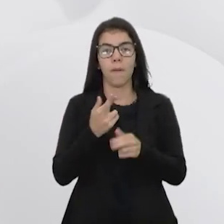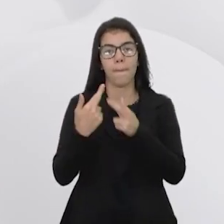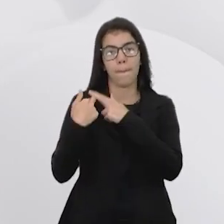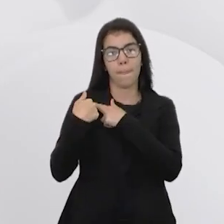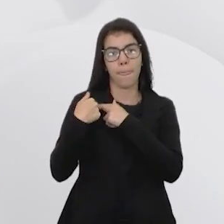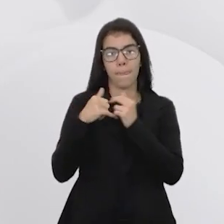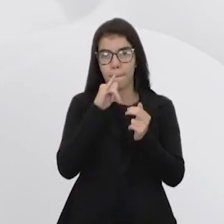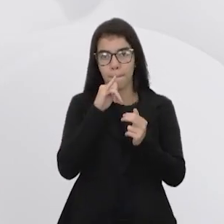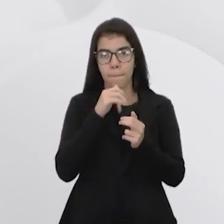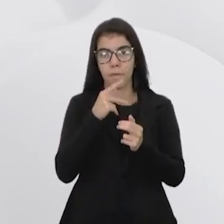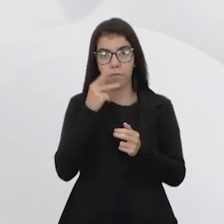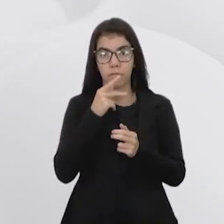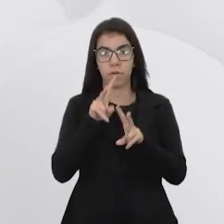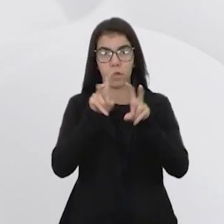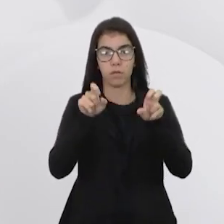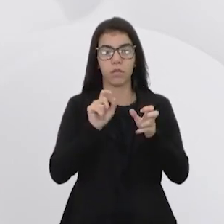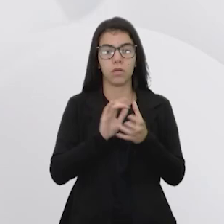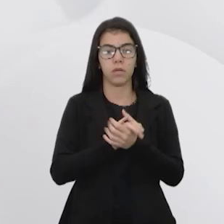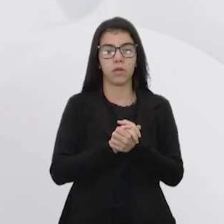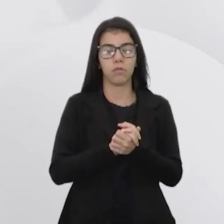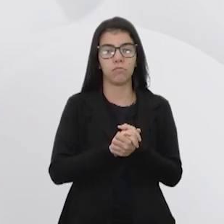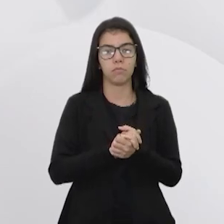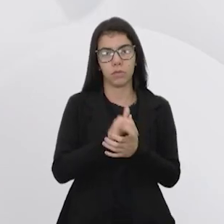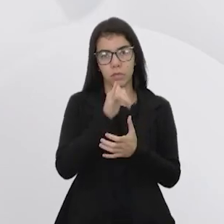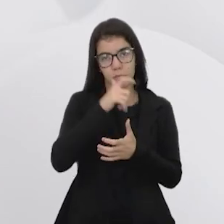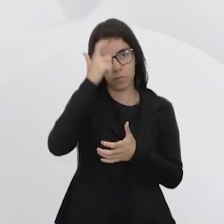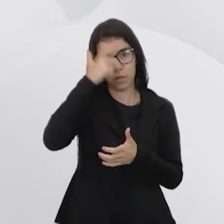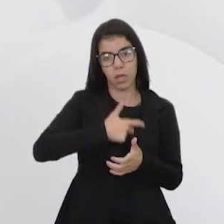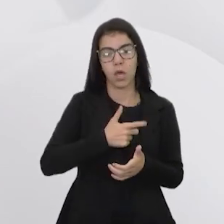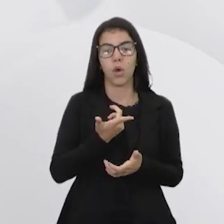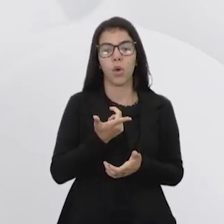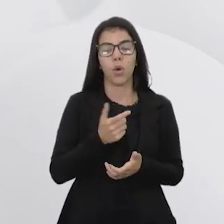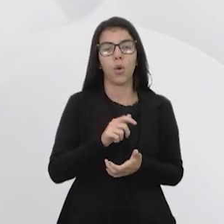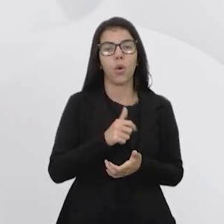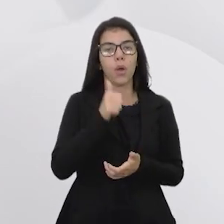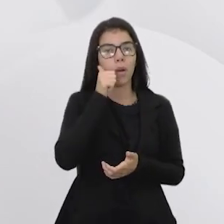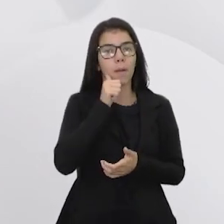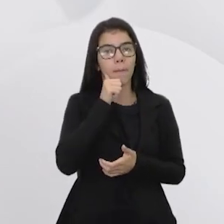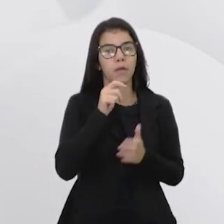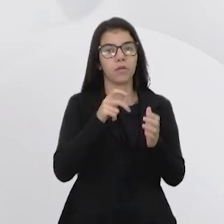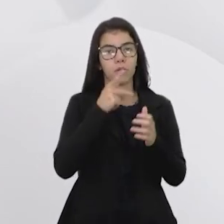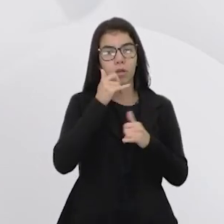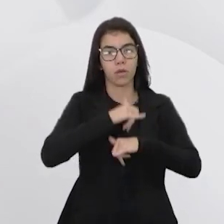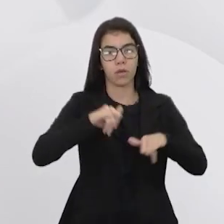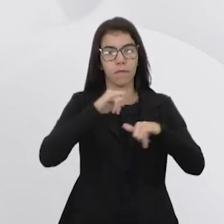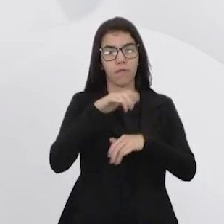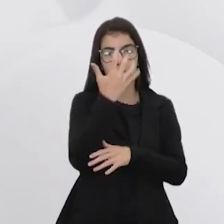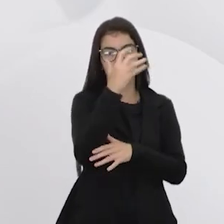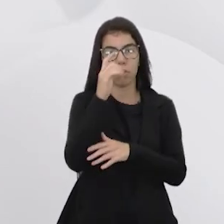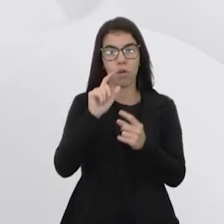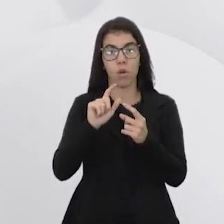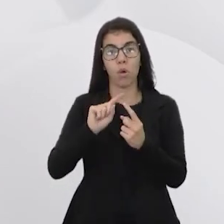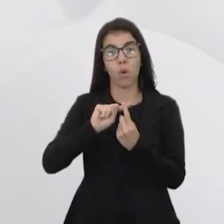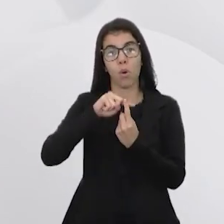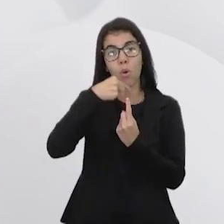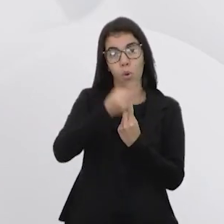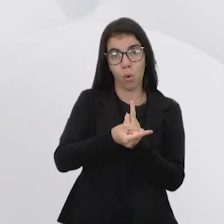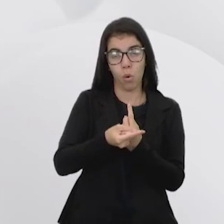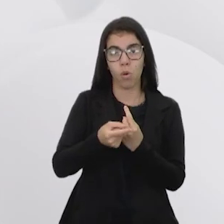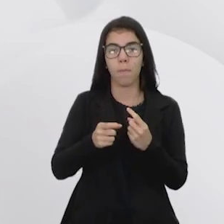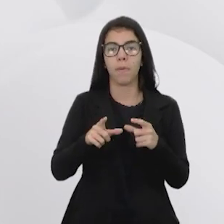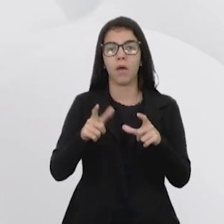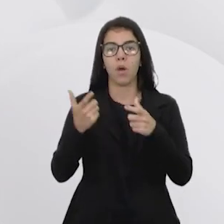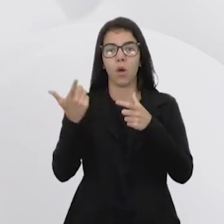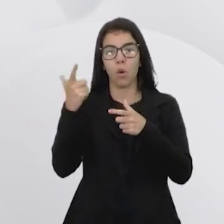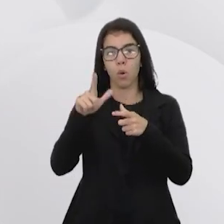Fala, eu vou falar como se eu fosse um ambientalista. Fechou. O outro grupo, como se fosse alguém do comércio,